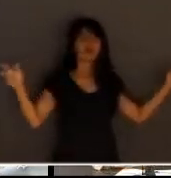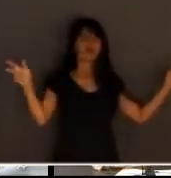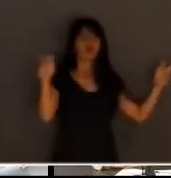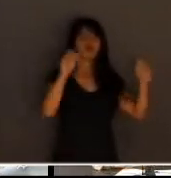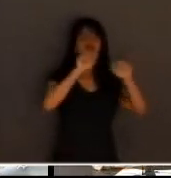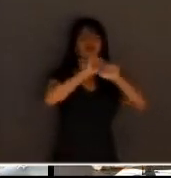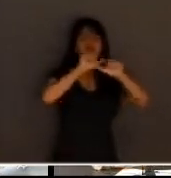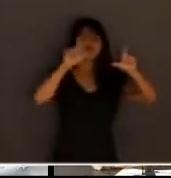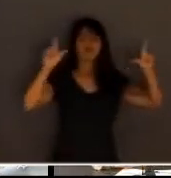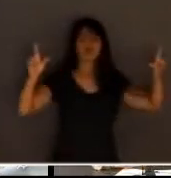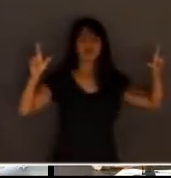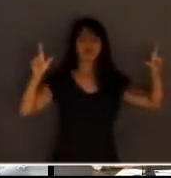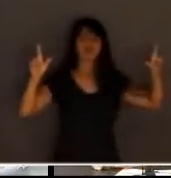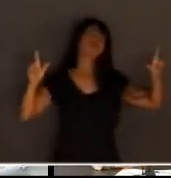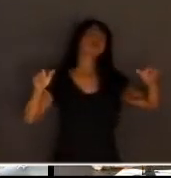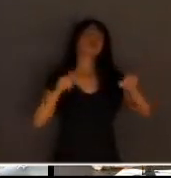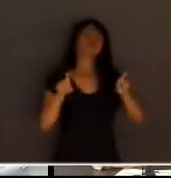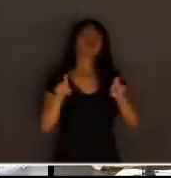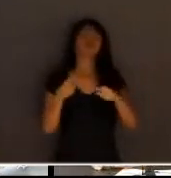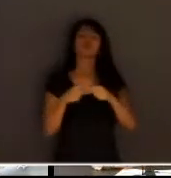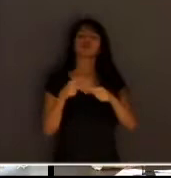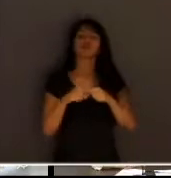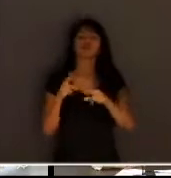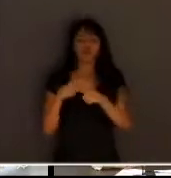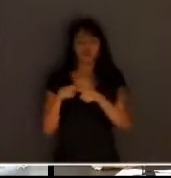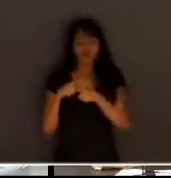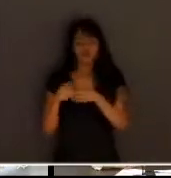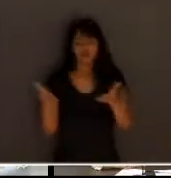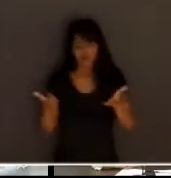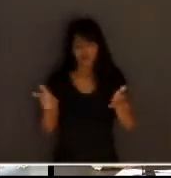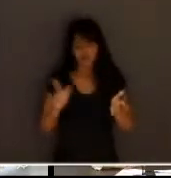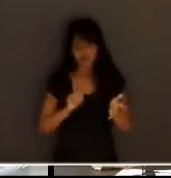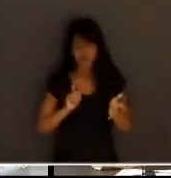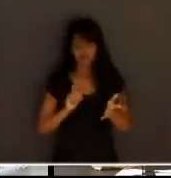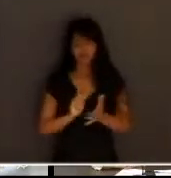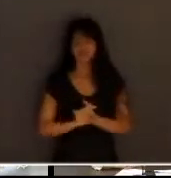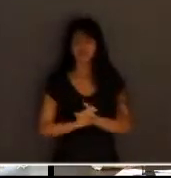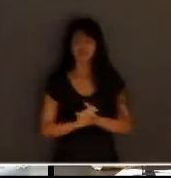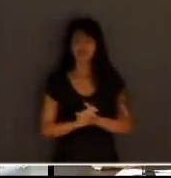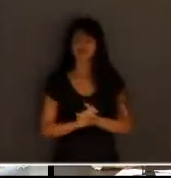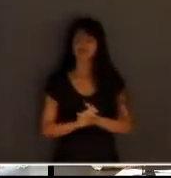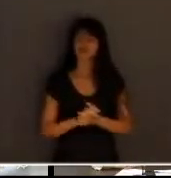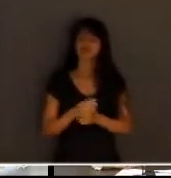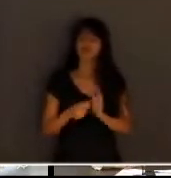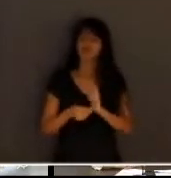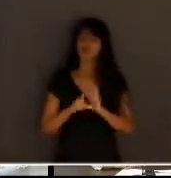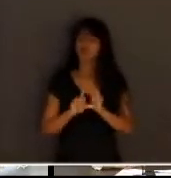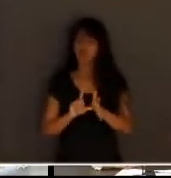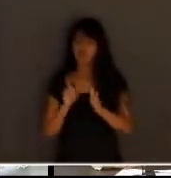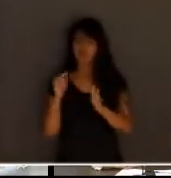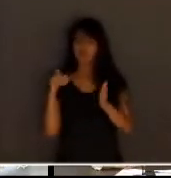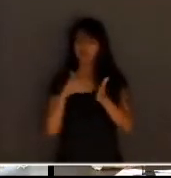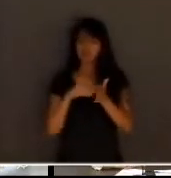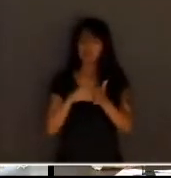é um problema que a gente vivencia hoje. Veja só que interessante. Até anteontem, até março, a gente reclamava porque